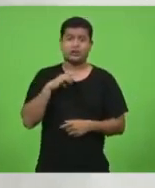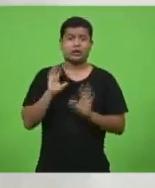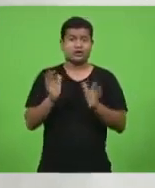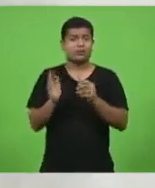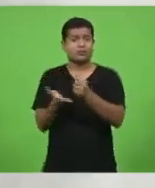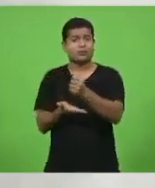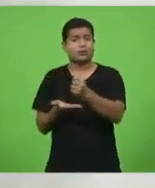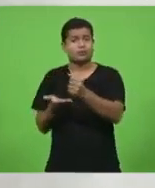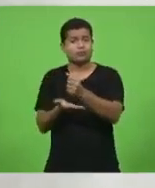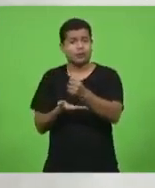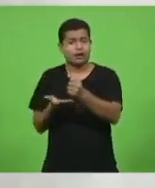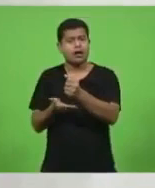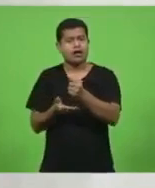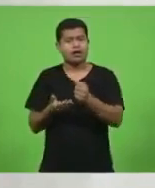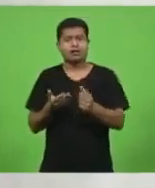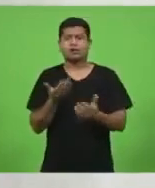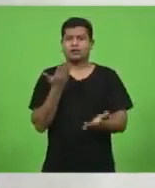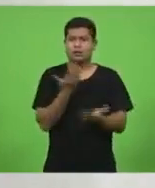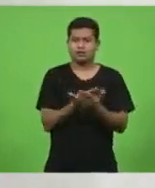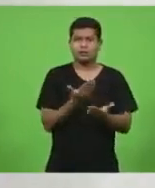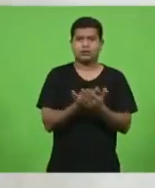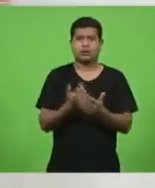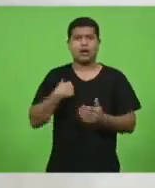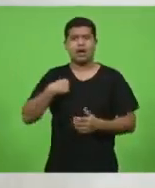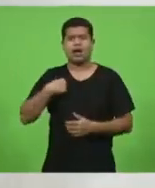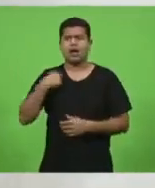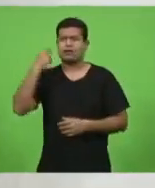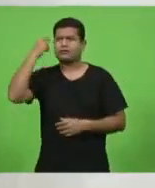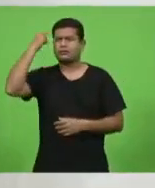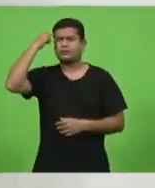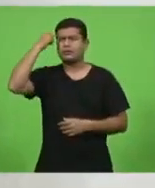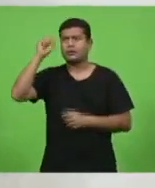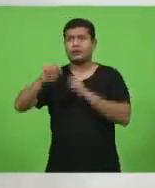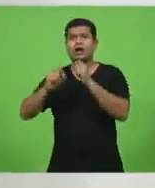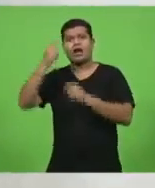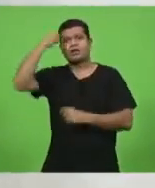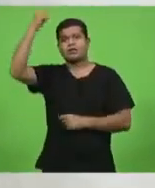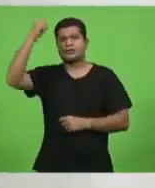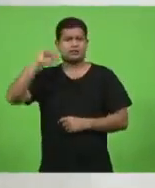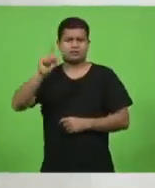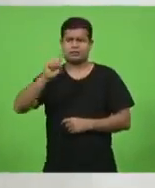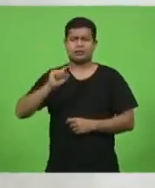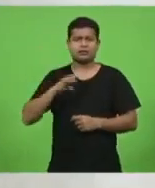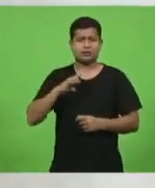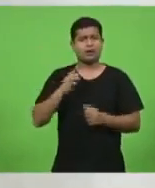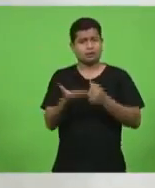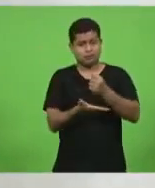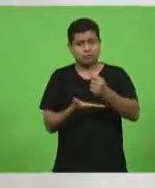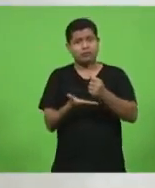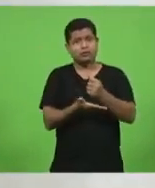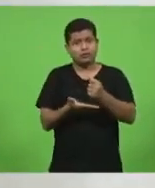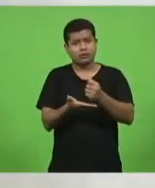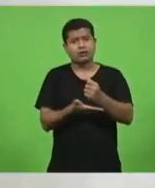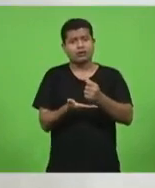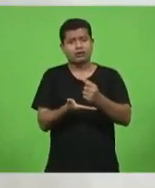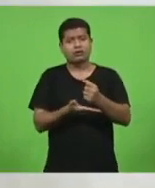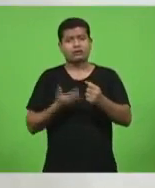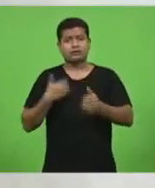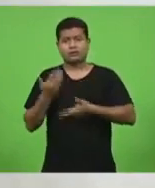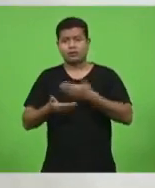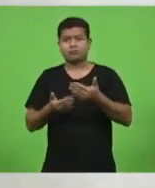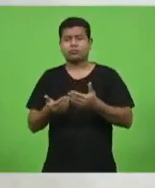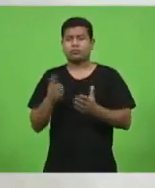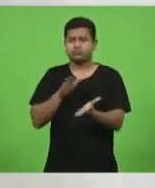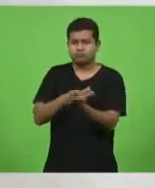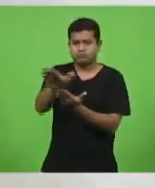tem uma, sabe? Não é um negócio assim, ah, vou falar. Não, tem um estudo para falar, para fazer uma matéria e para publicar uma revista tão